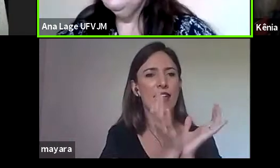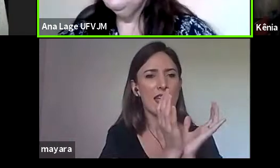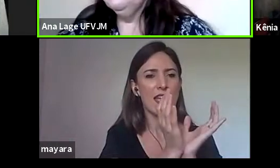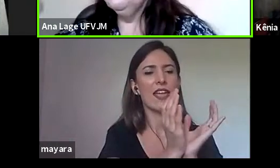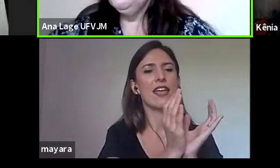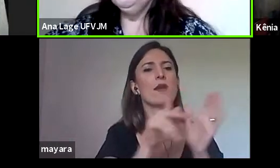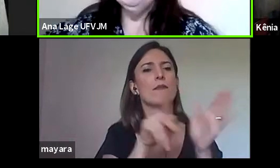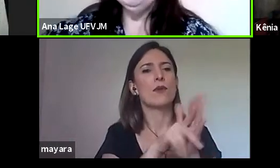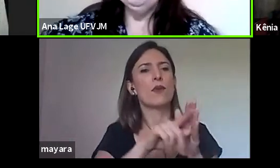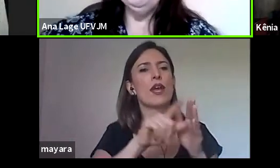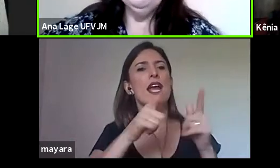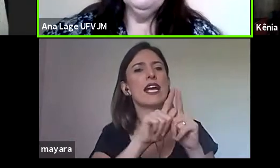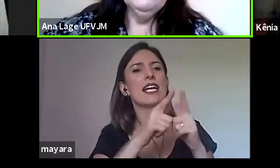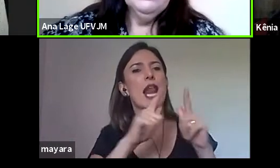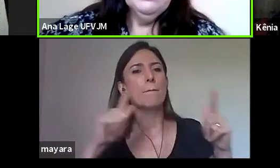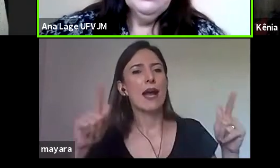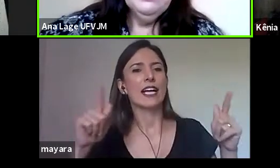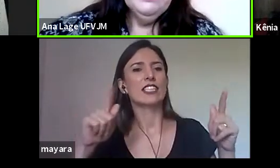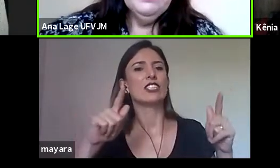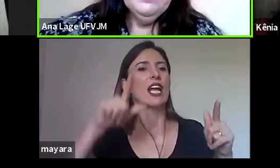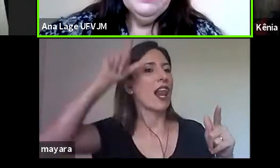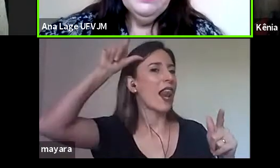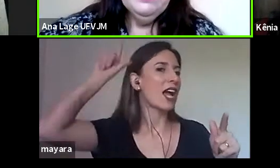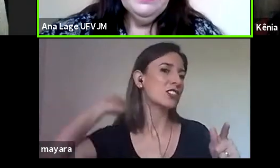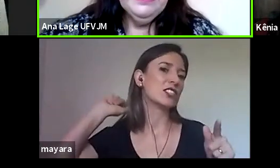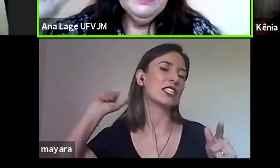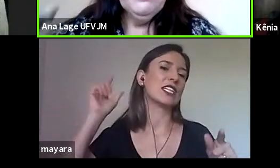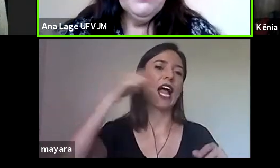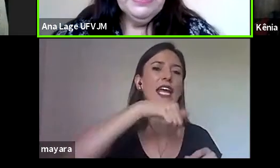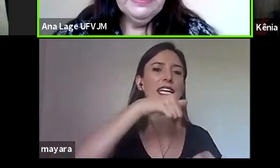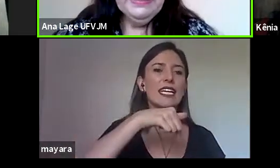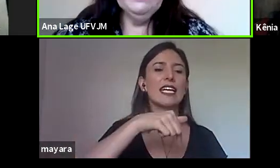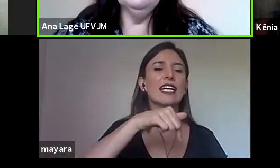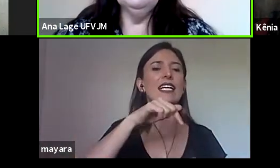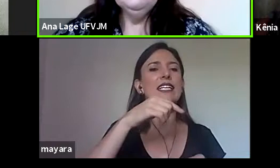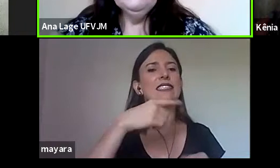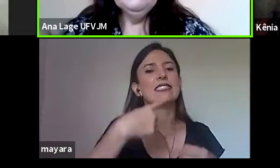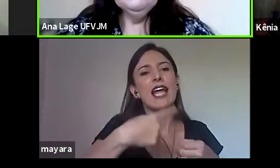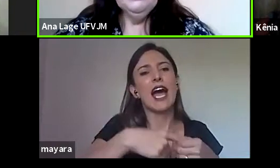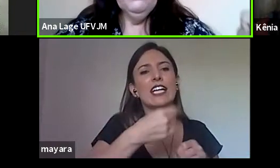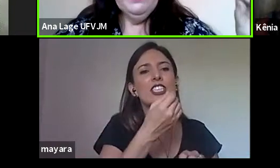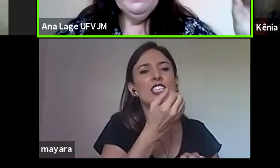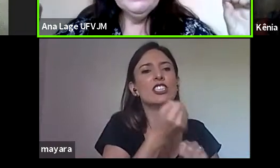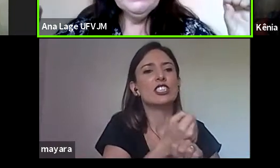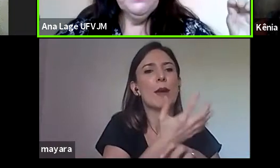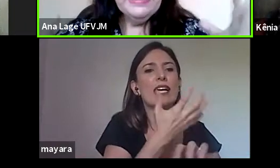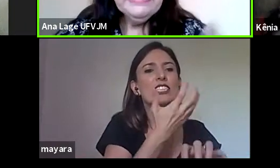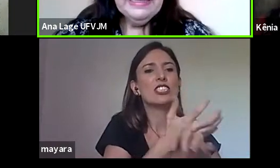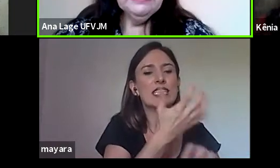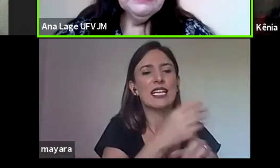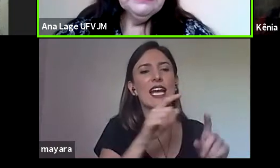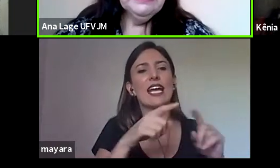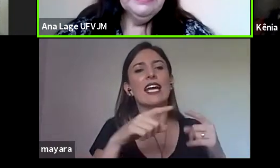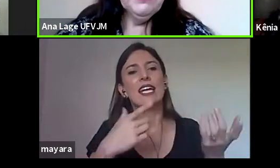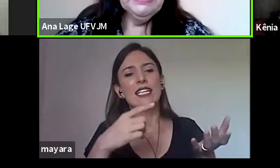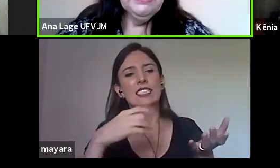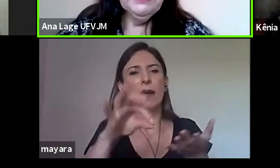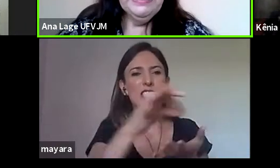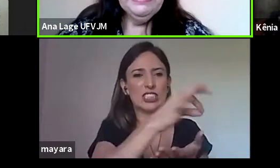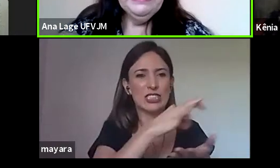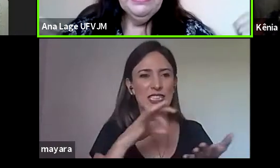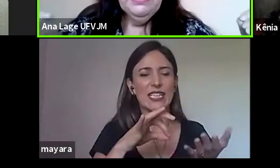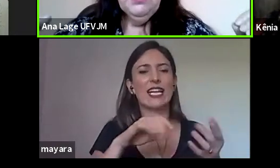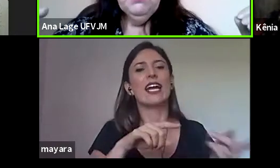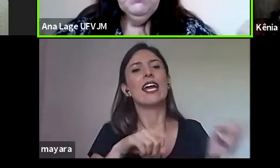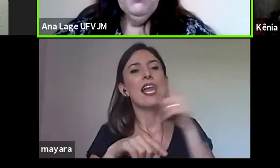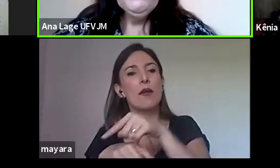uma cadeira de língua grega lá em Pilar Rica. Então, são cadeiras, né? Você